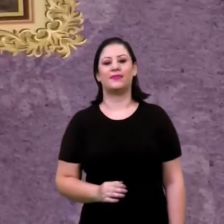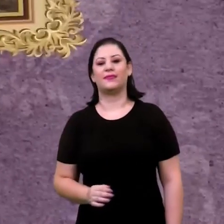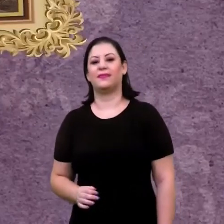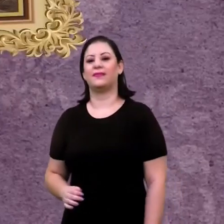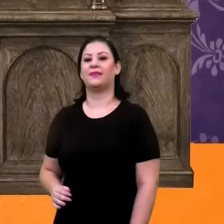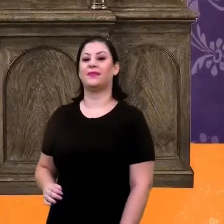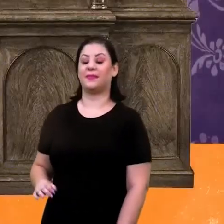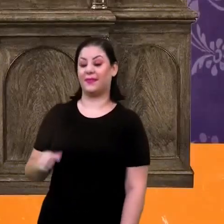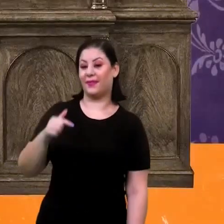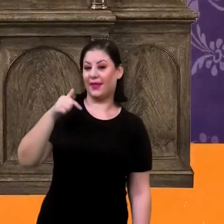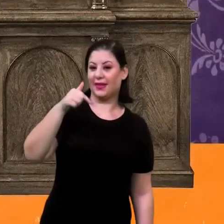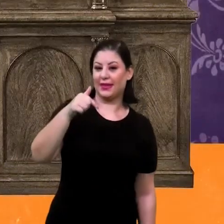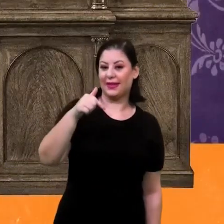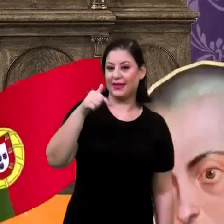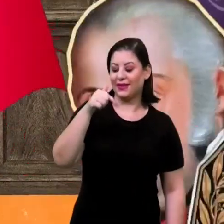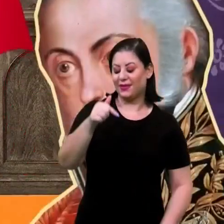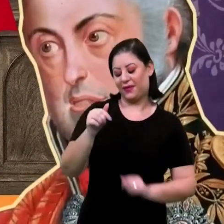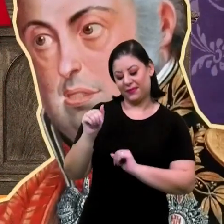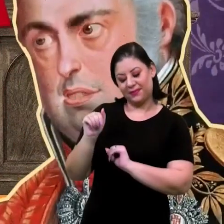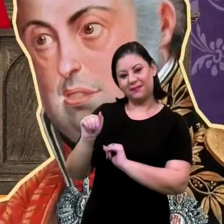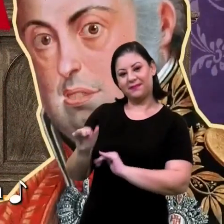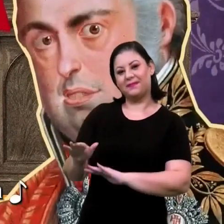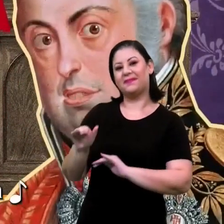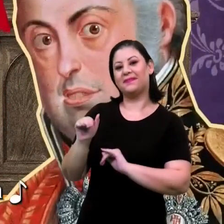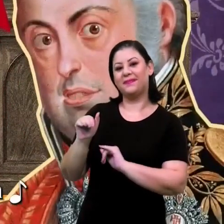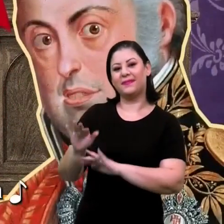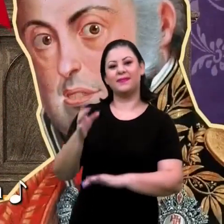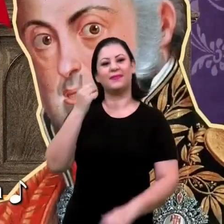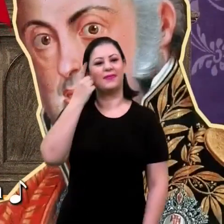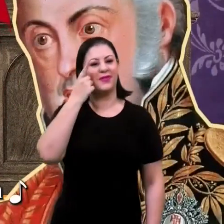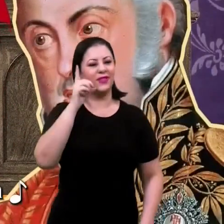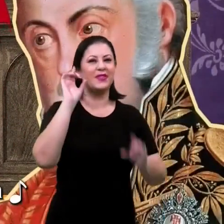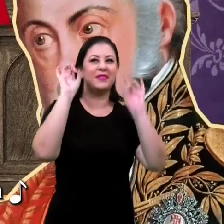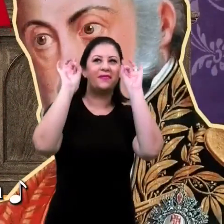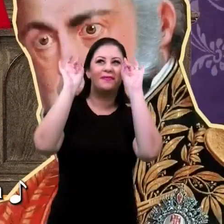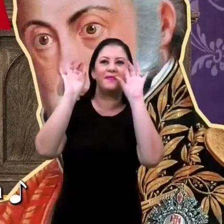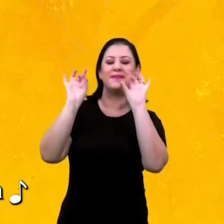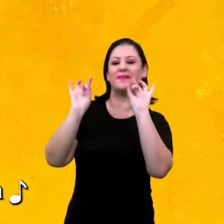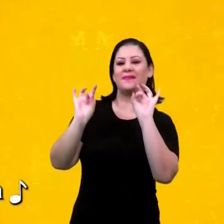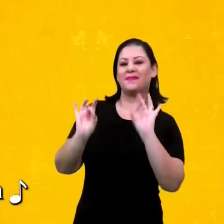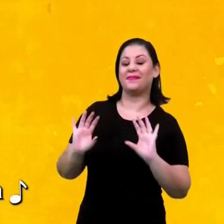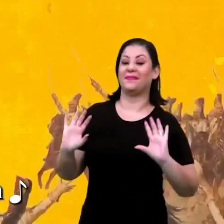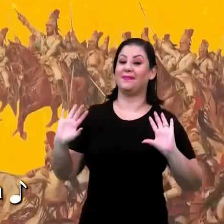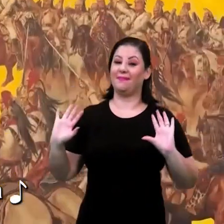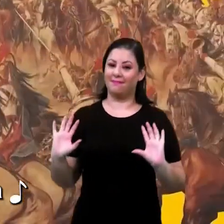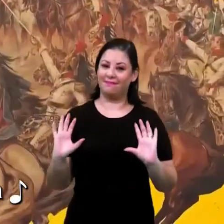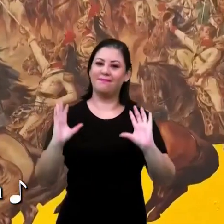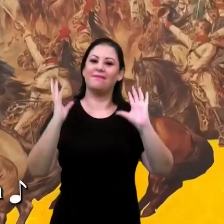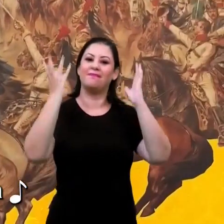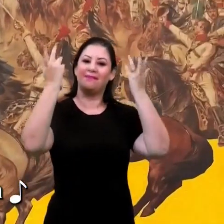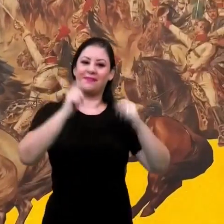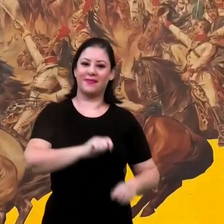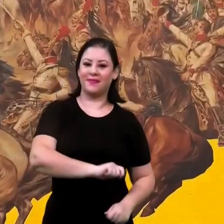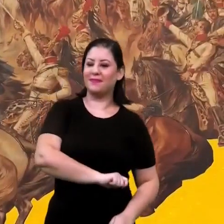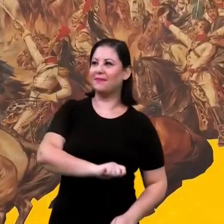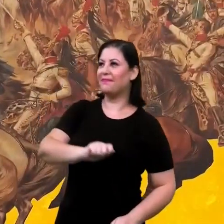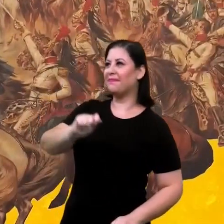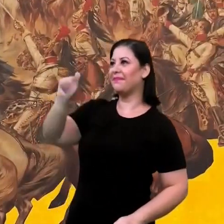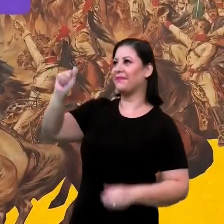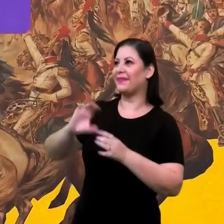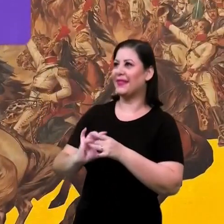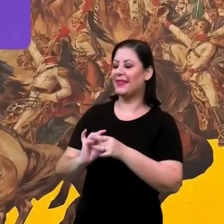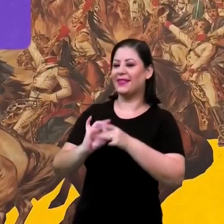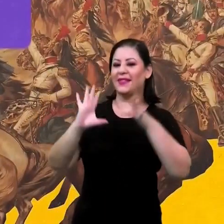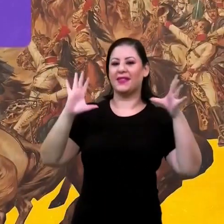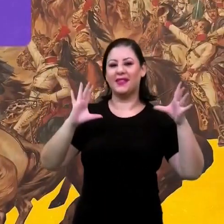Sete de setembro, data tão festiva, foi a independência dessa